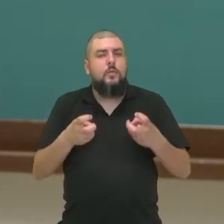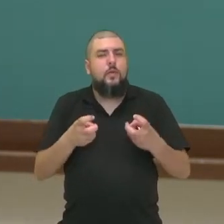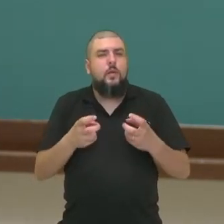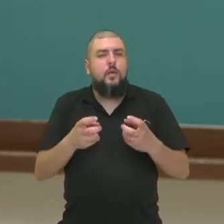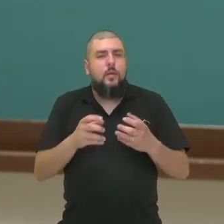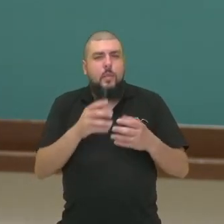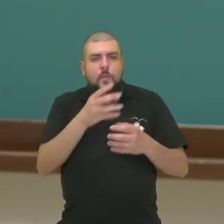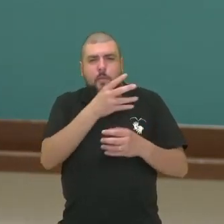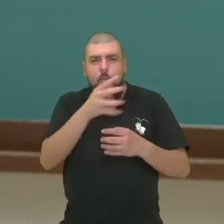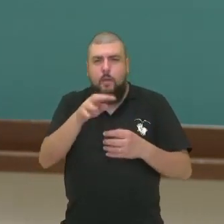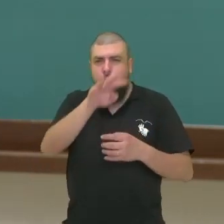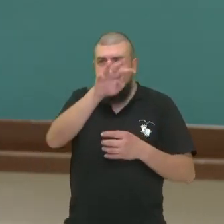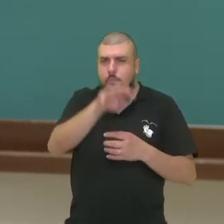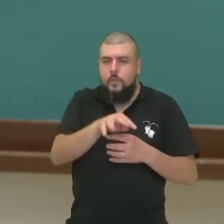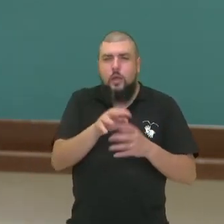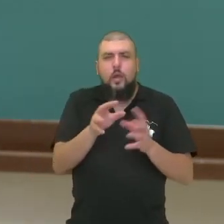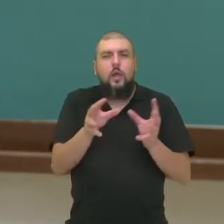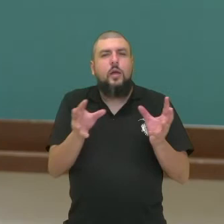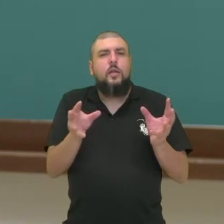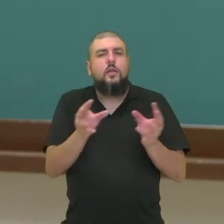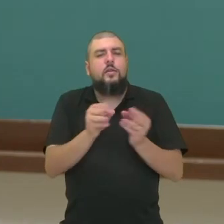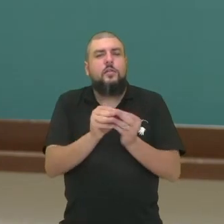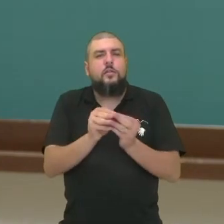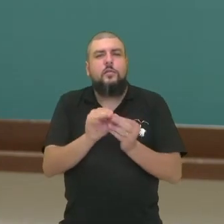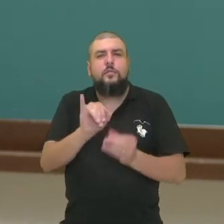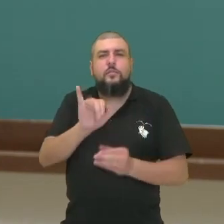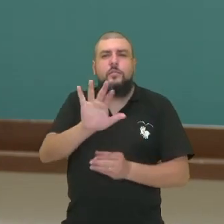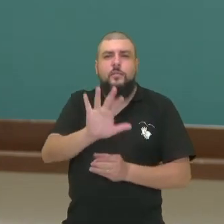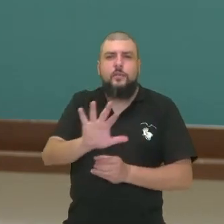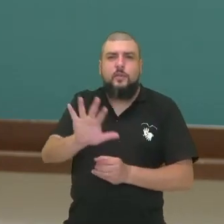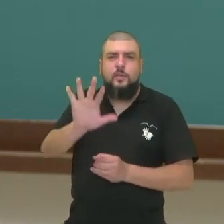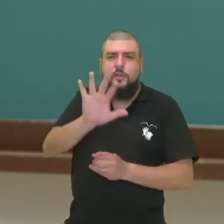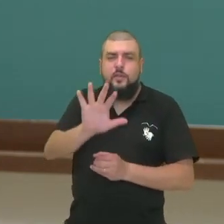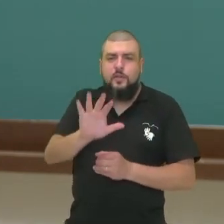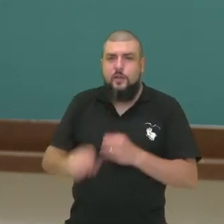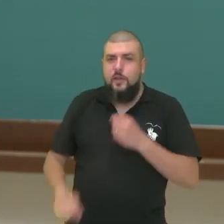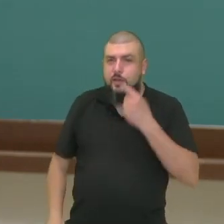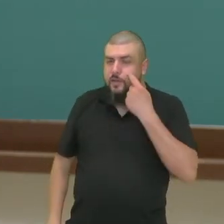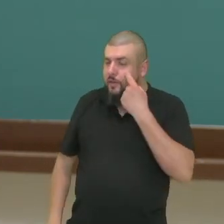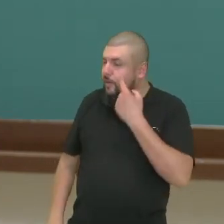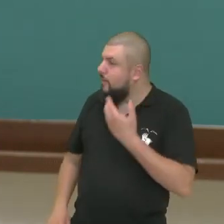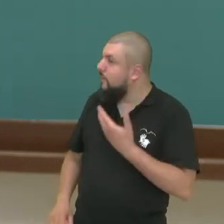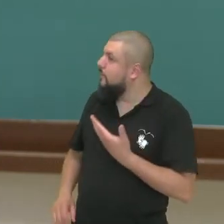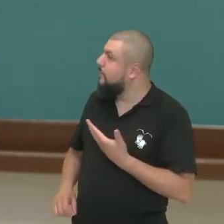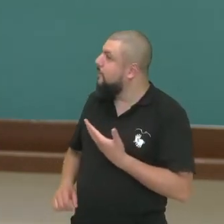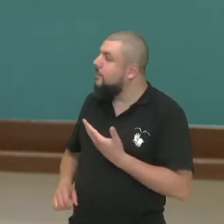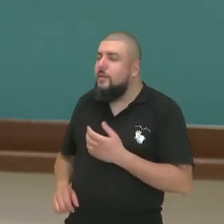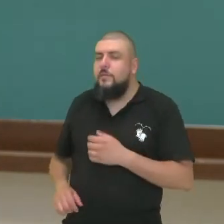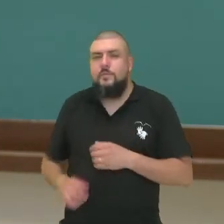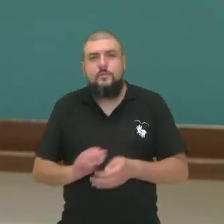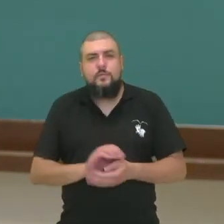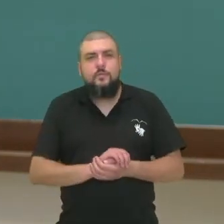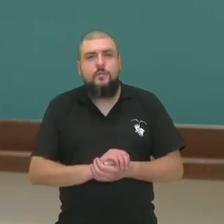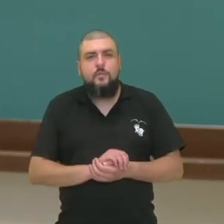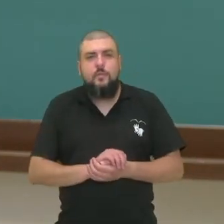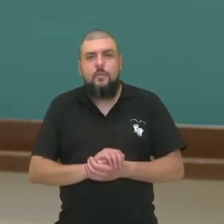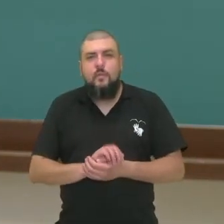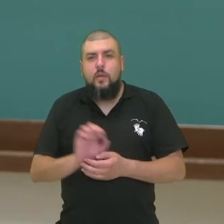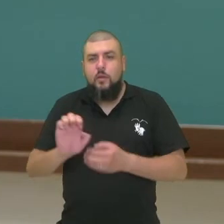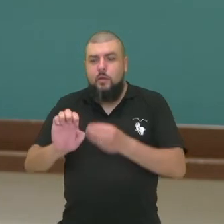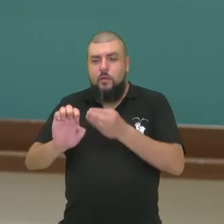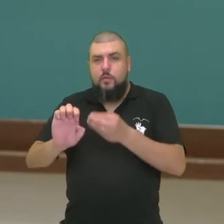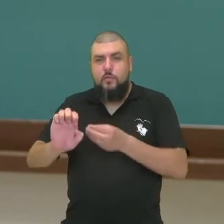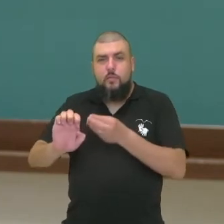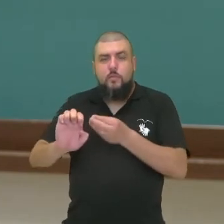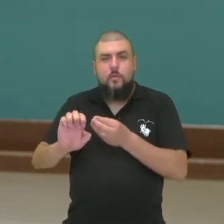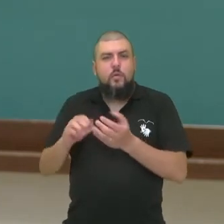nessas duas imagens. Então, temos aqui essa imagem que vai representar o empirismo, conhecimento começa naquilo que eu